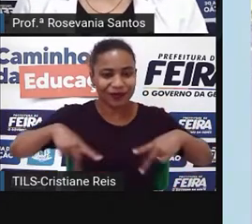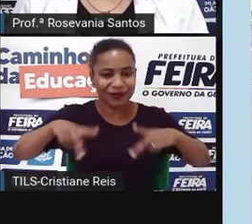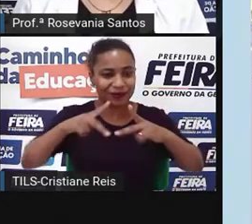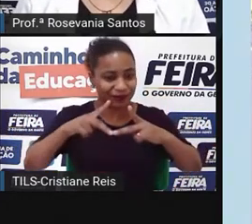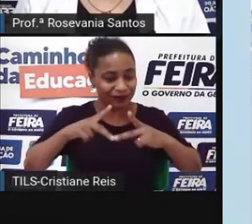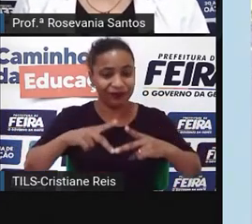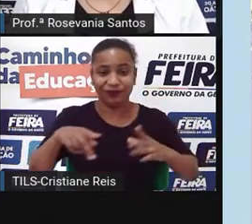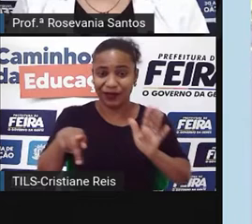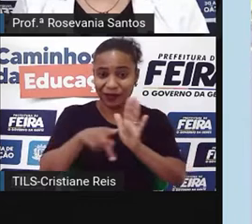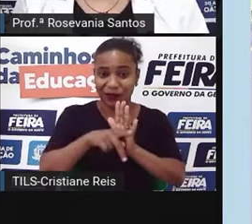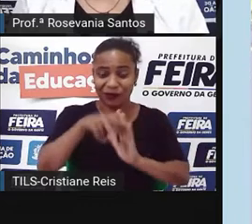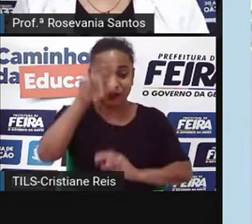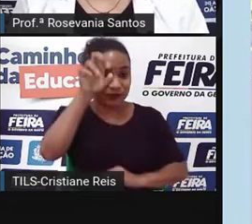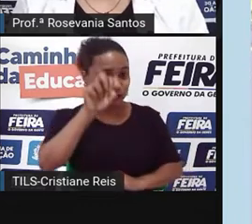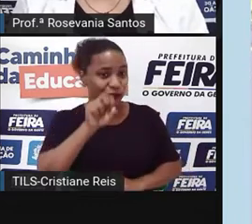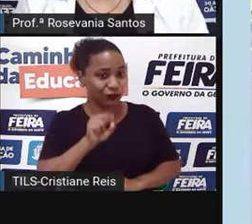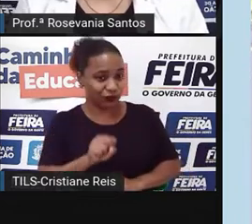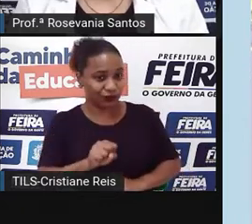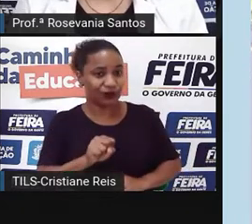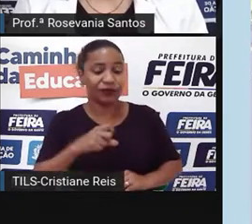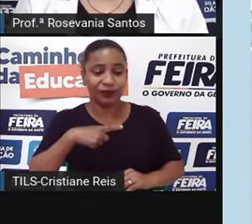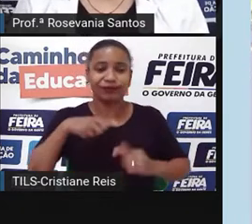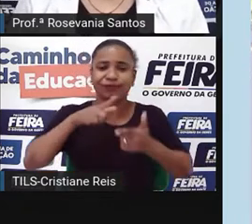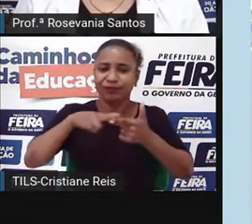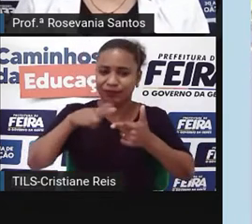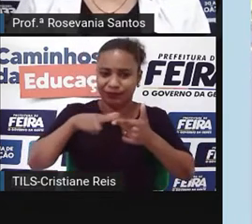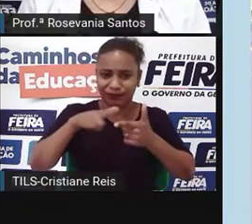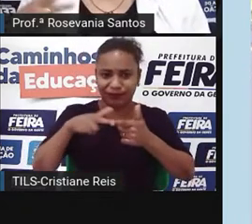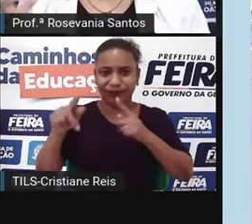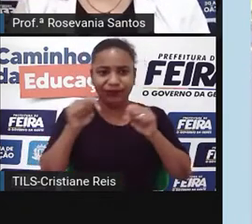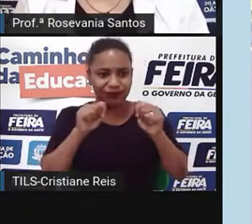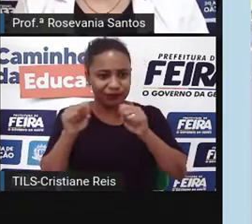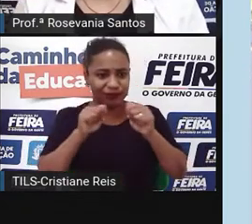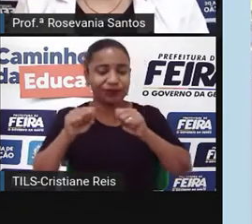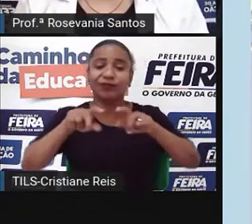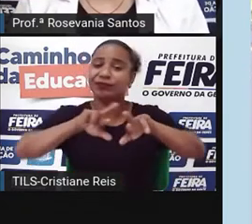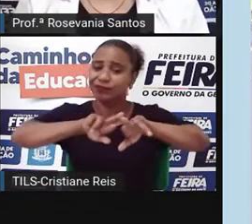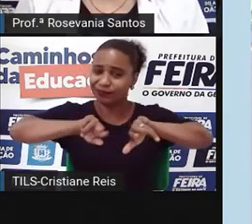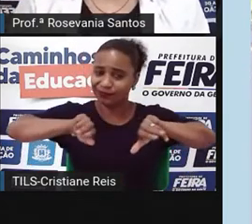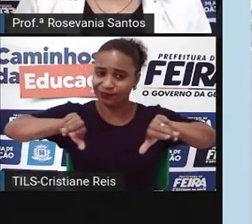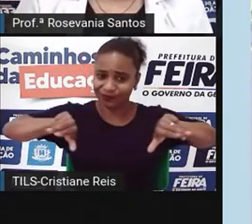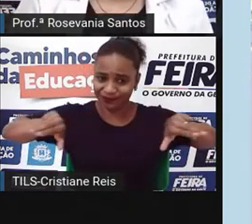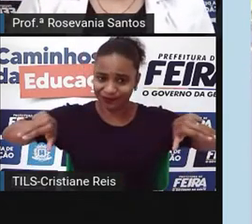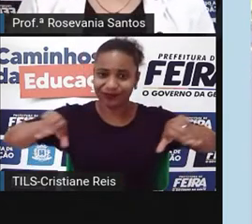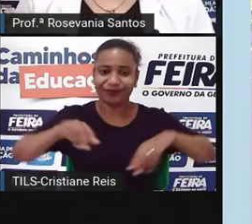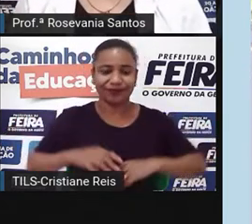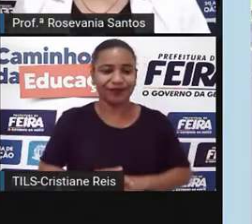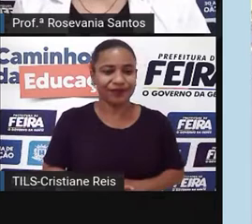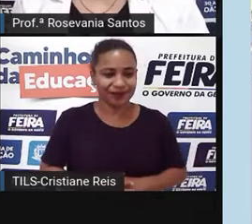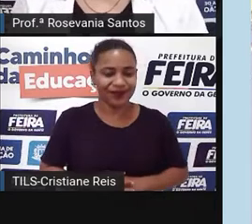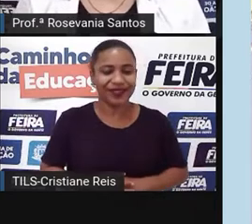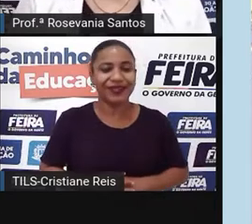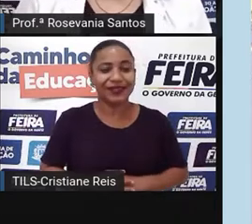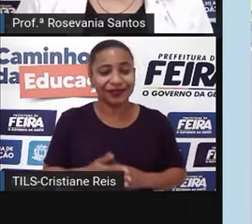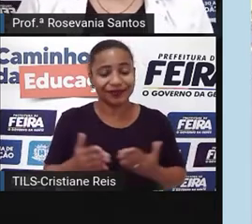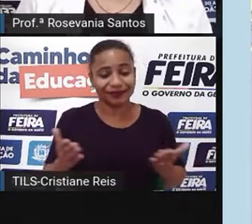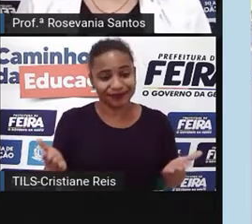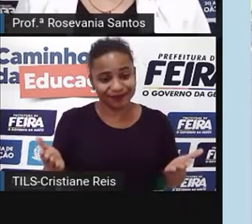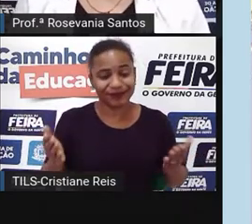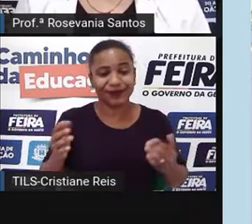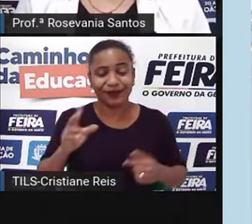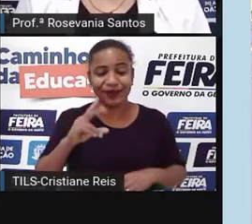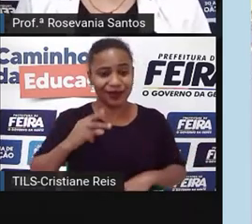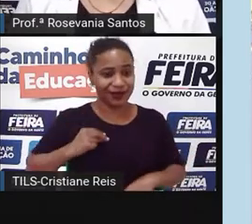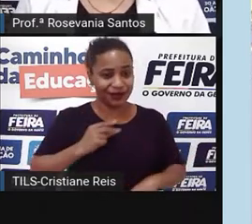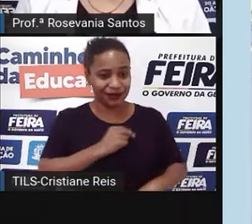sul, claro que tem muitos problemas econômicos, porque não tem como você ter uma população desse tamanho e, infelizmente,